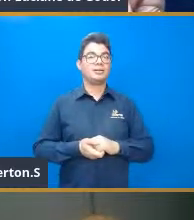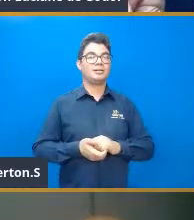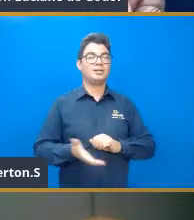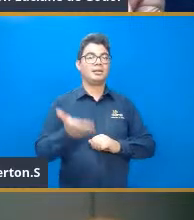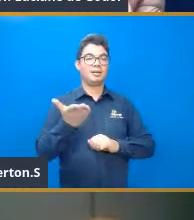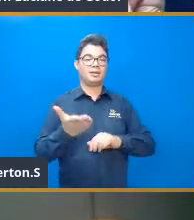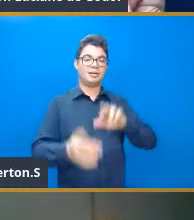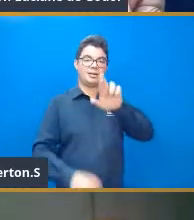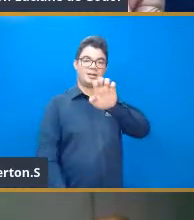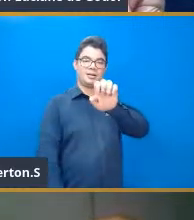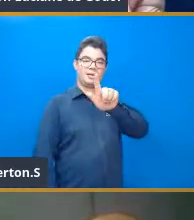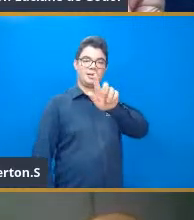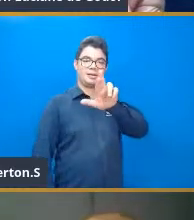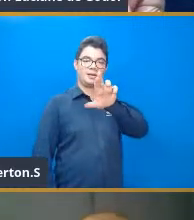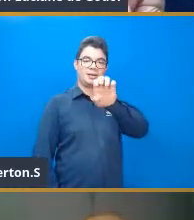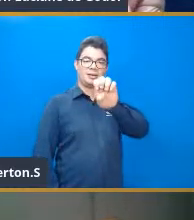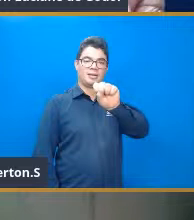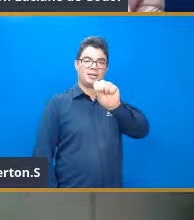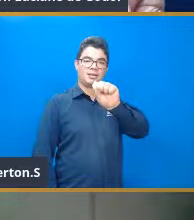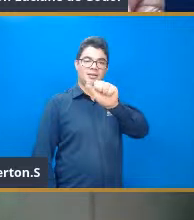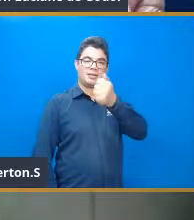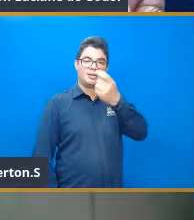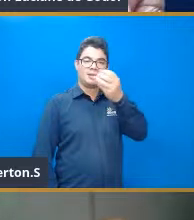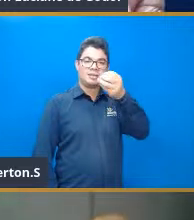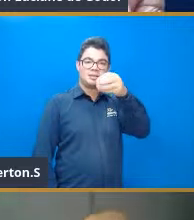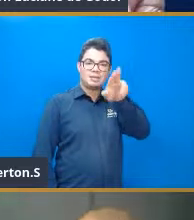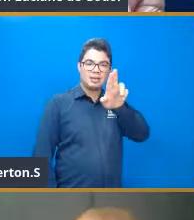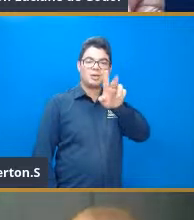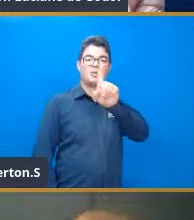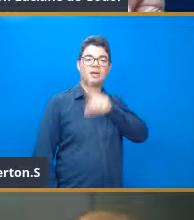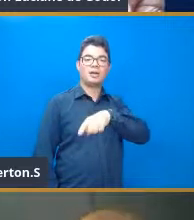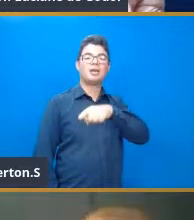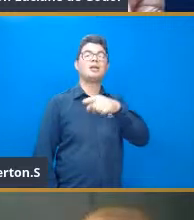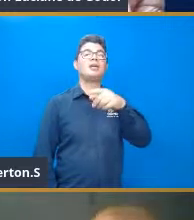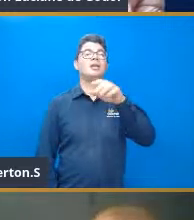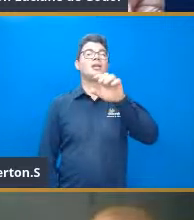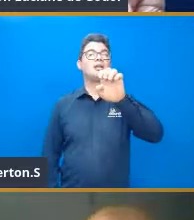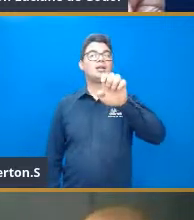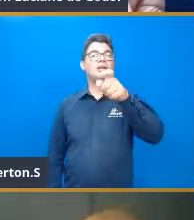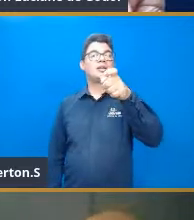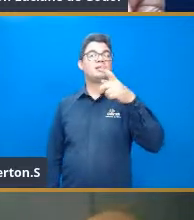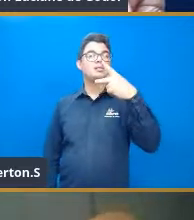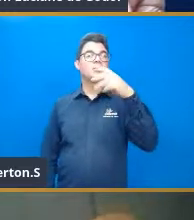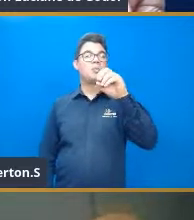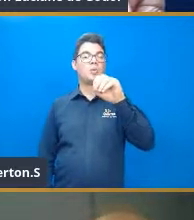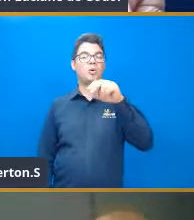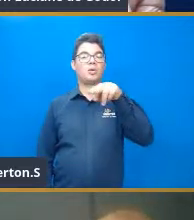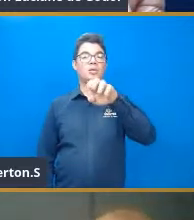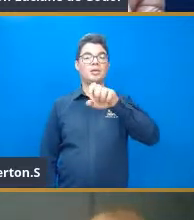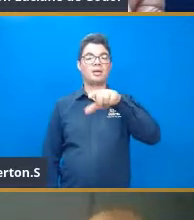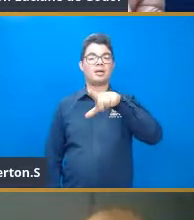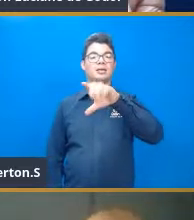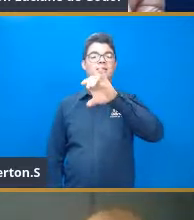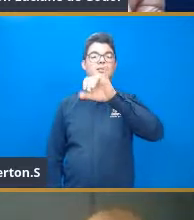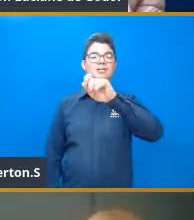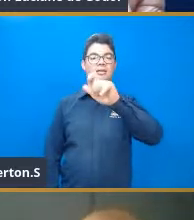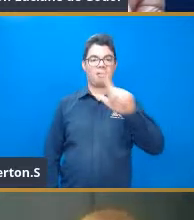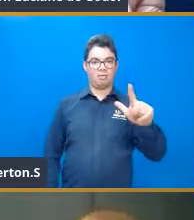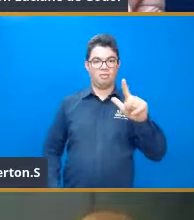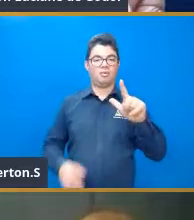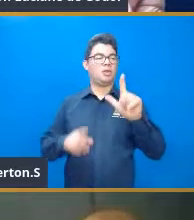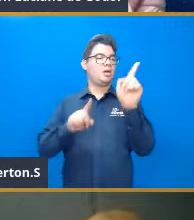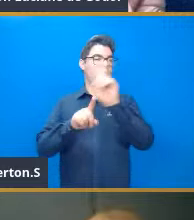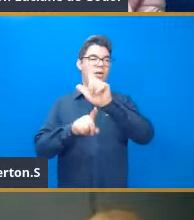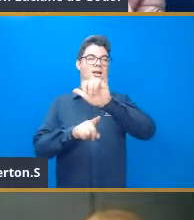exponencial. E esse linear está me incomodando, né? Então, só para vocês lembrarem, né? O lugar do linear é exponencial, uma falha